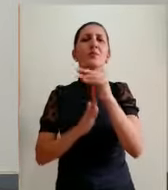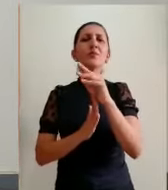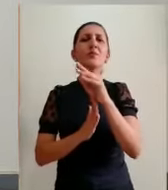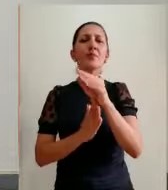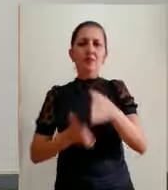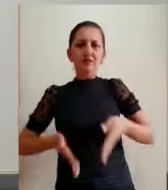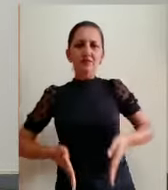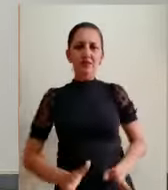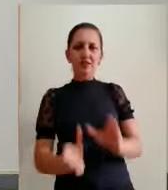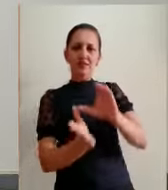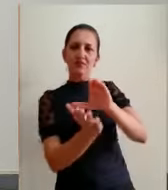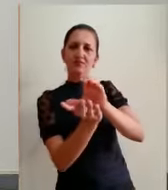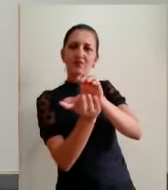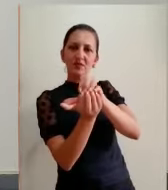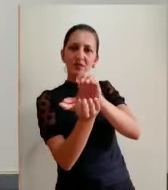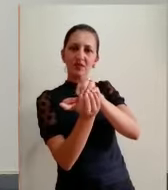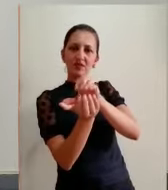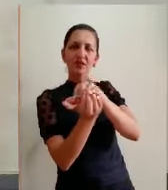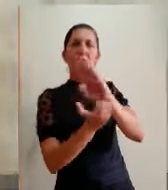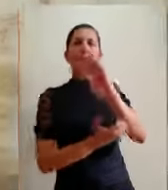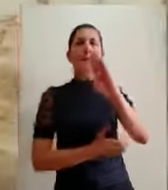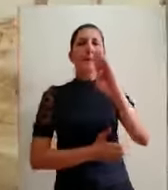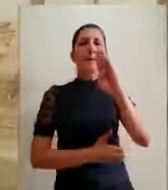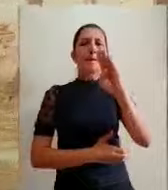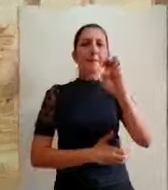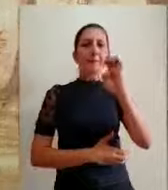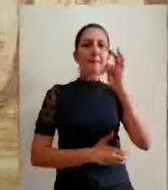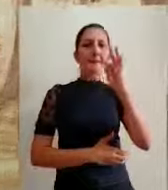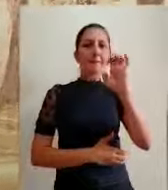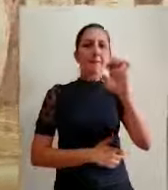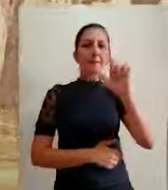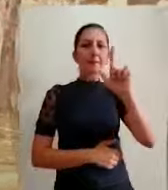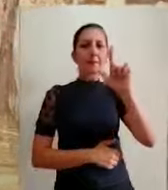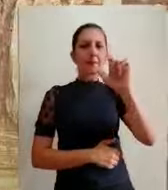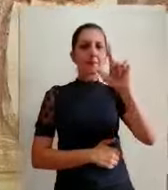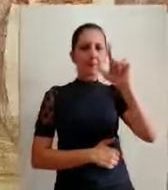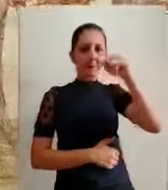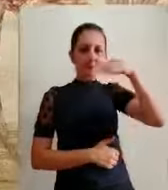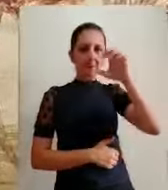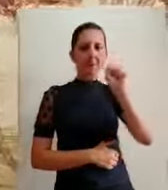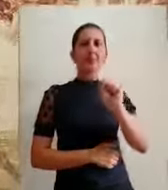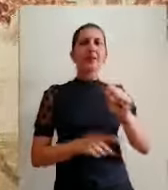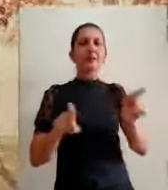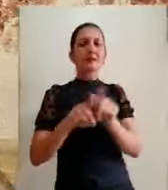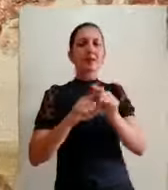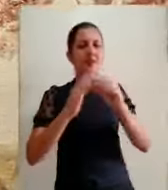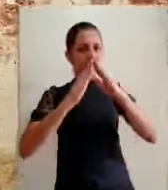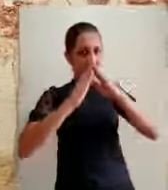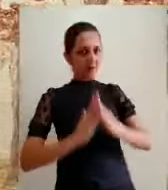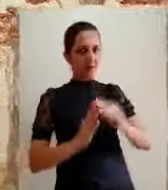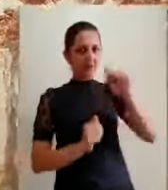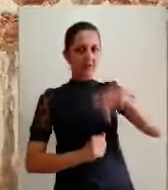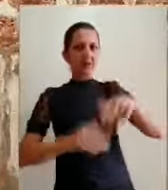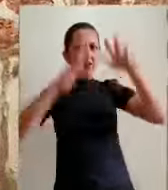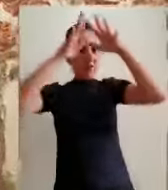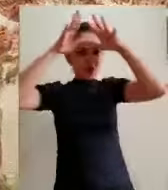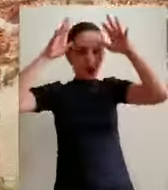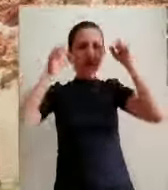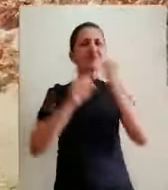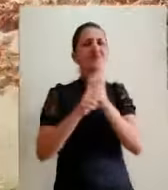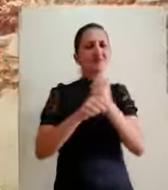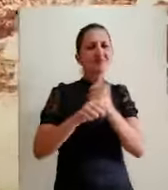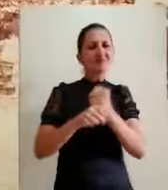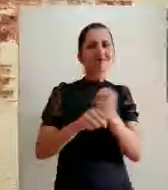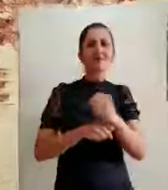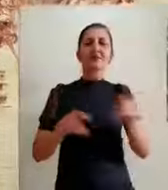Recife, Beth Lins. A Beth Lins também já mora aqui no Acre há bastante tempo, tem um trabalho especial,